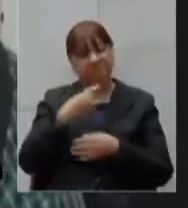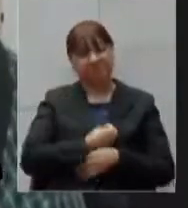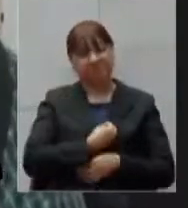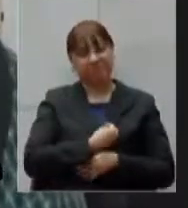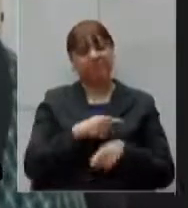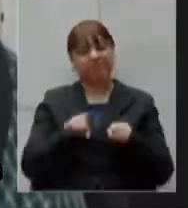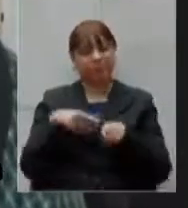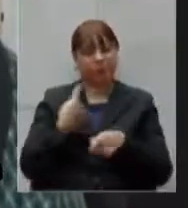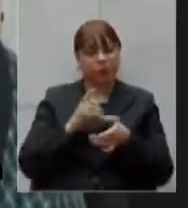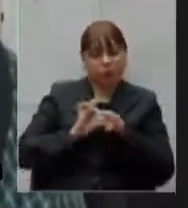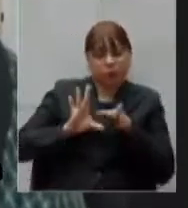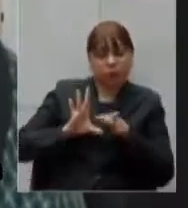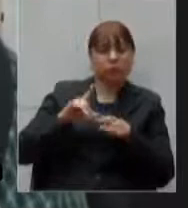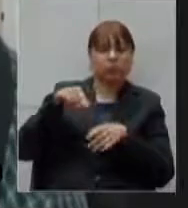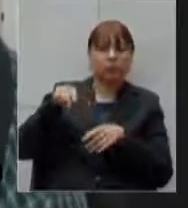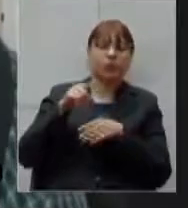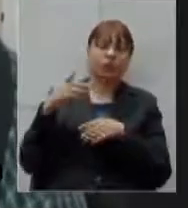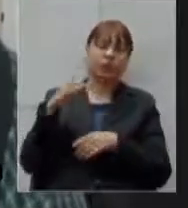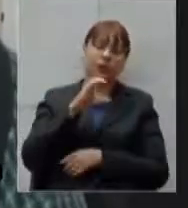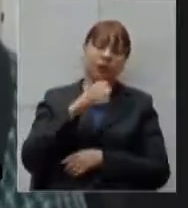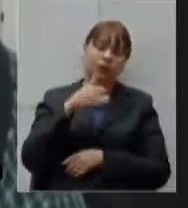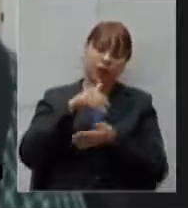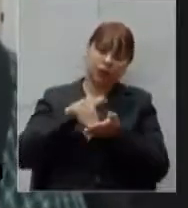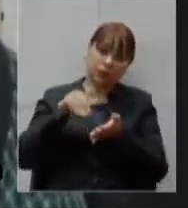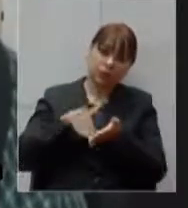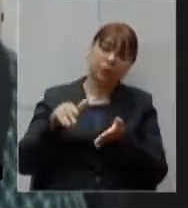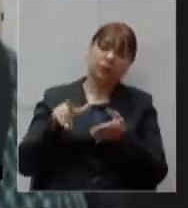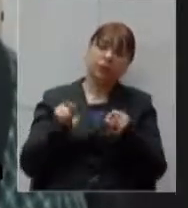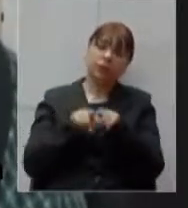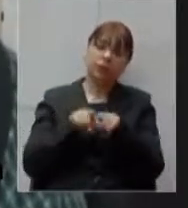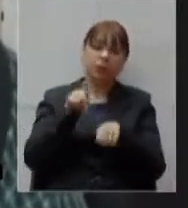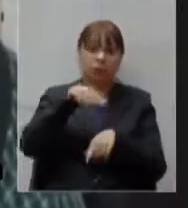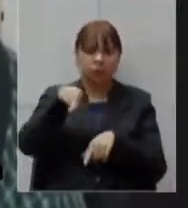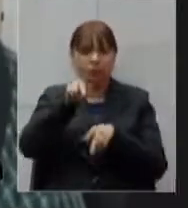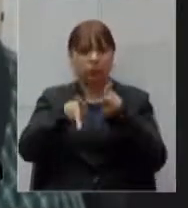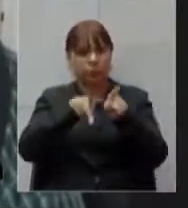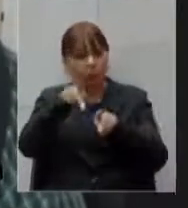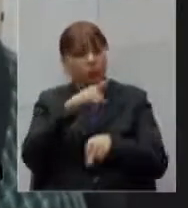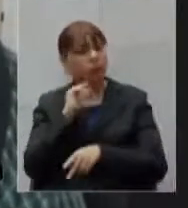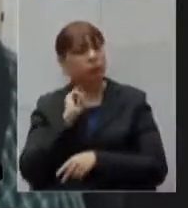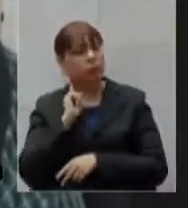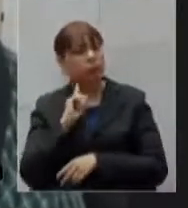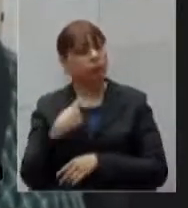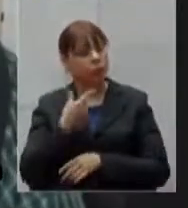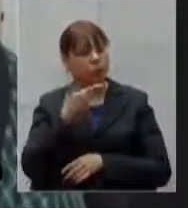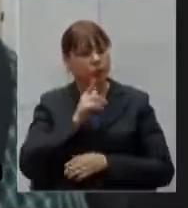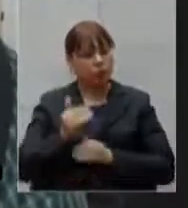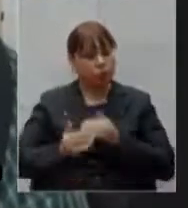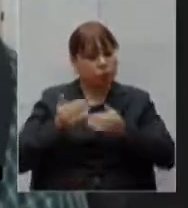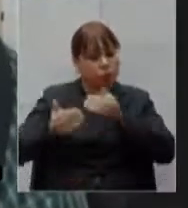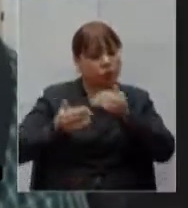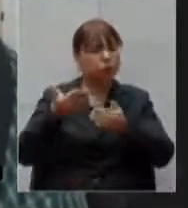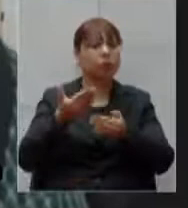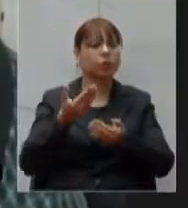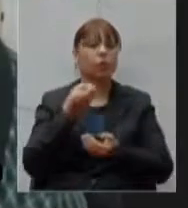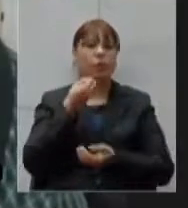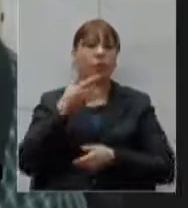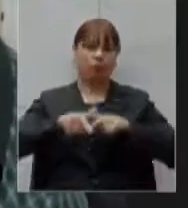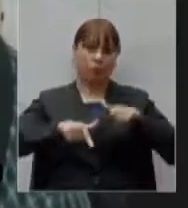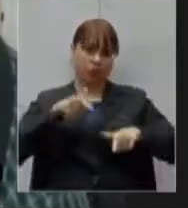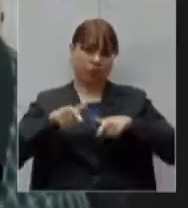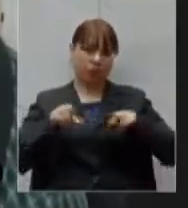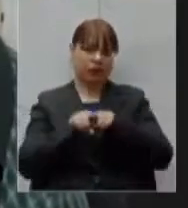secretário Carlos Eduardo população mineira para que a gente possa dar sequência no bom trabalho para que a gente possa